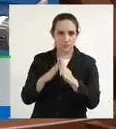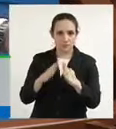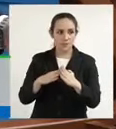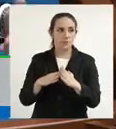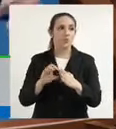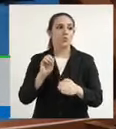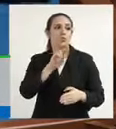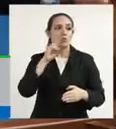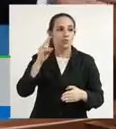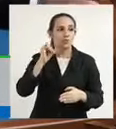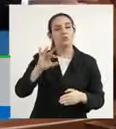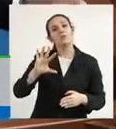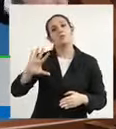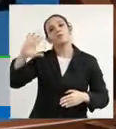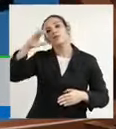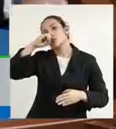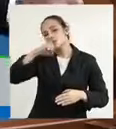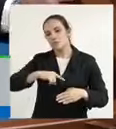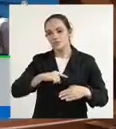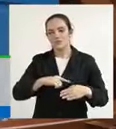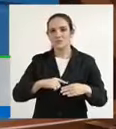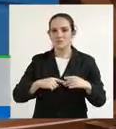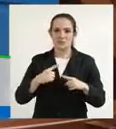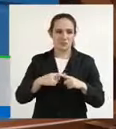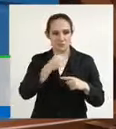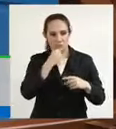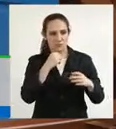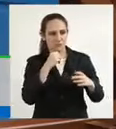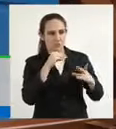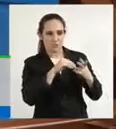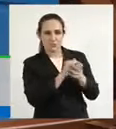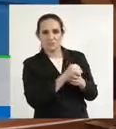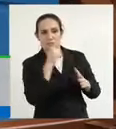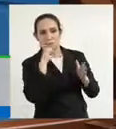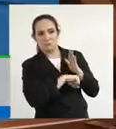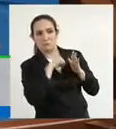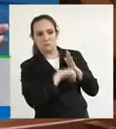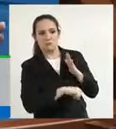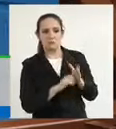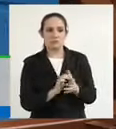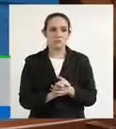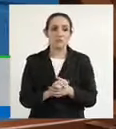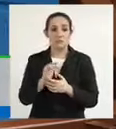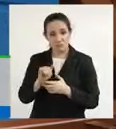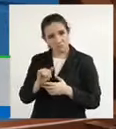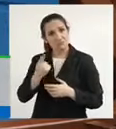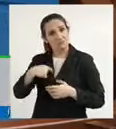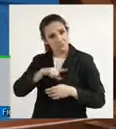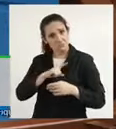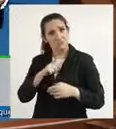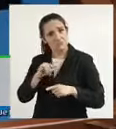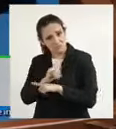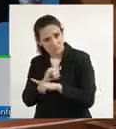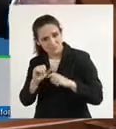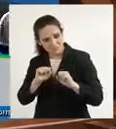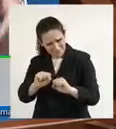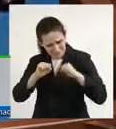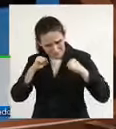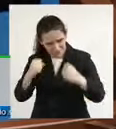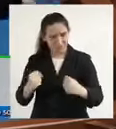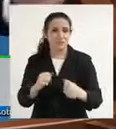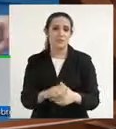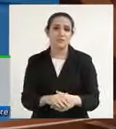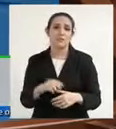do marido. E aí obviamente que a gente vai fazendo esse enfrentamento e Mato Grosso do Sul